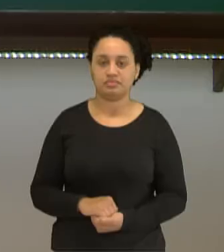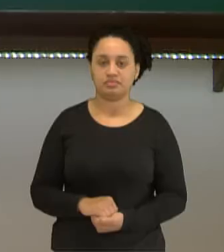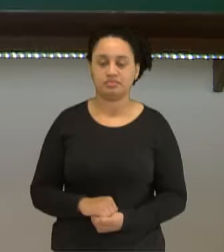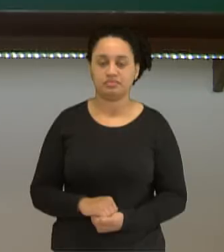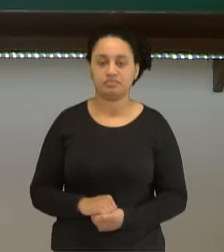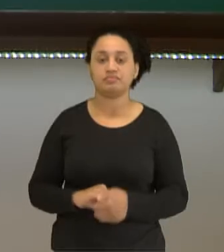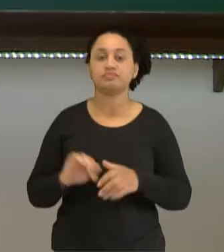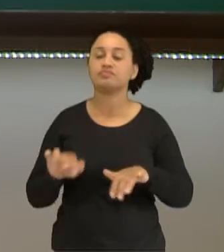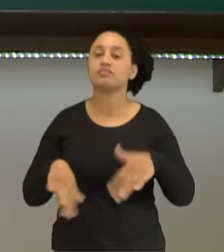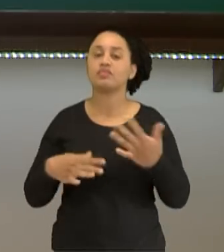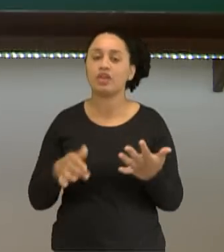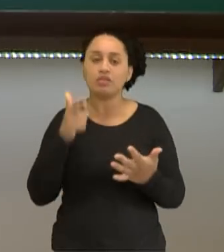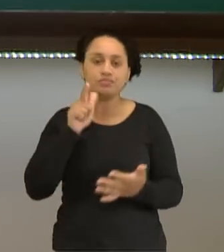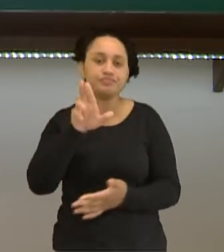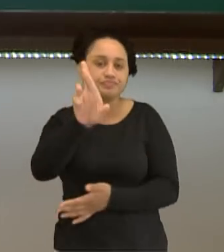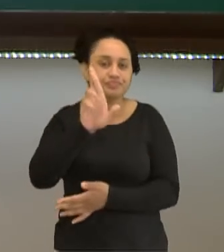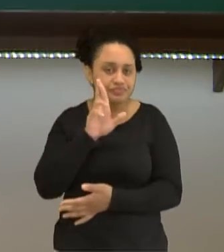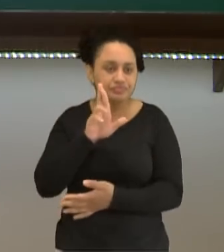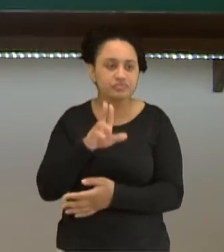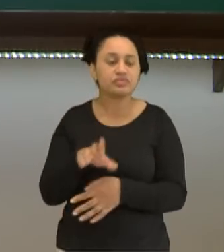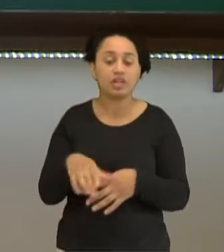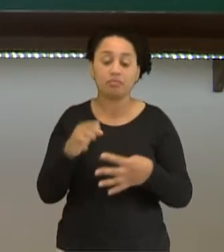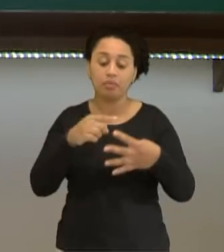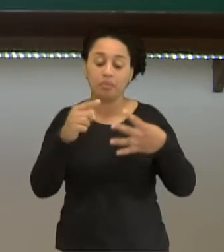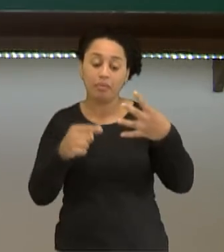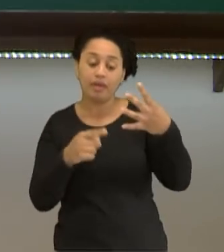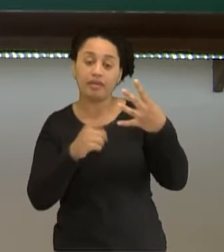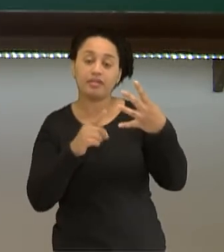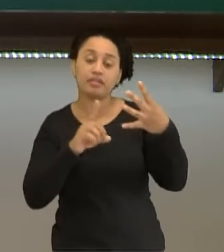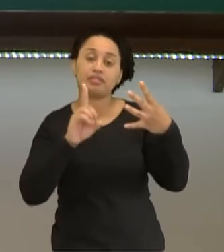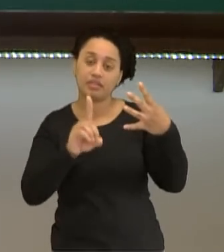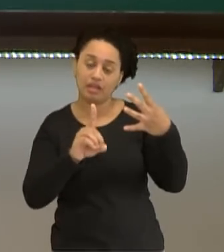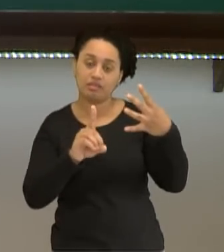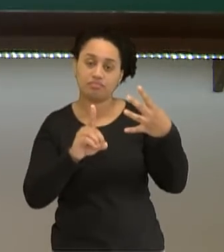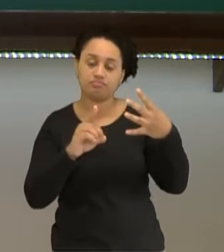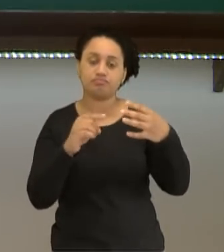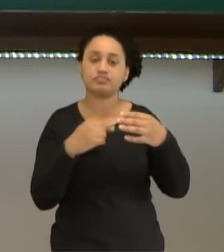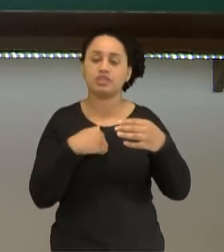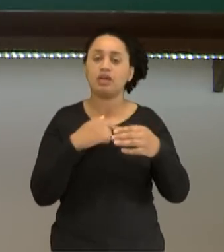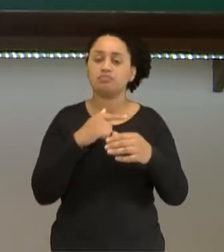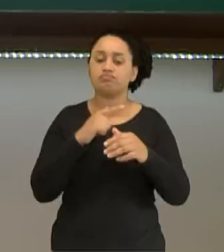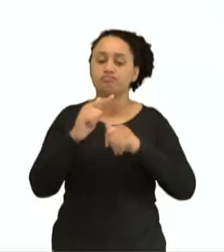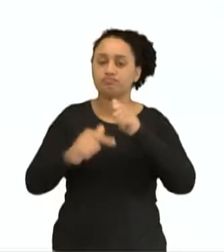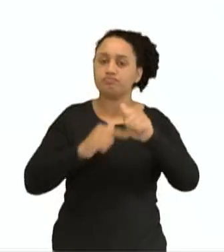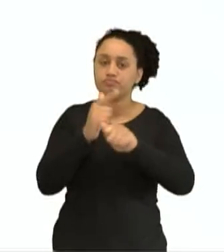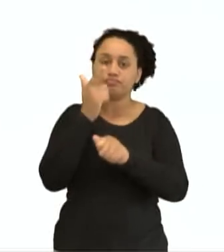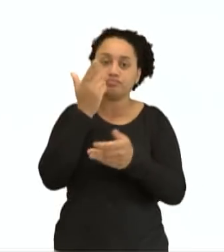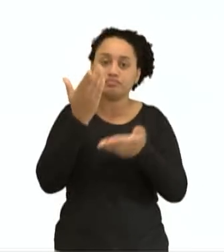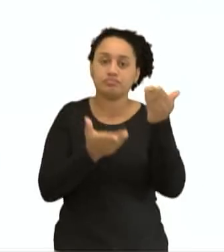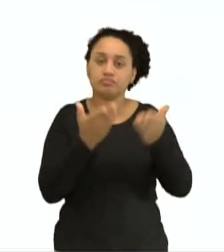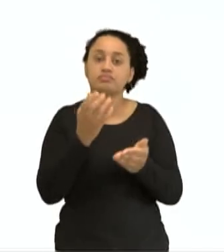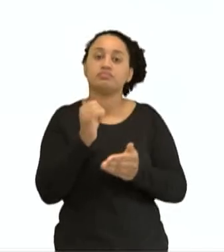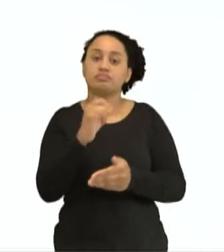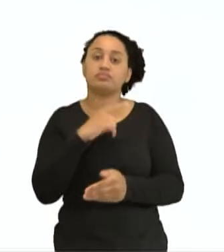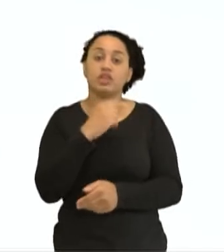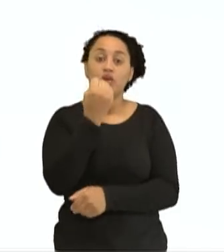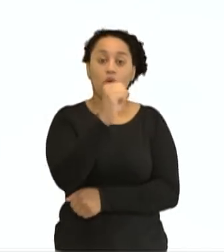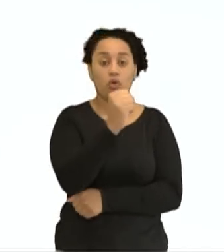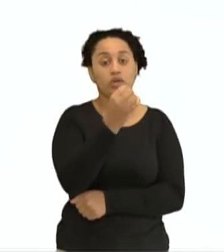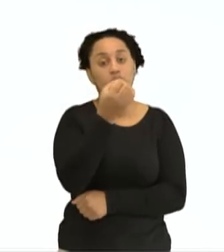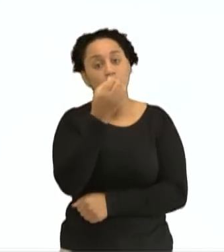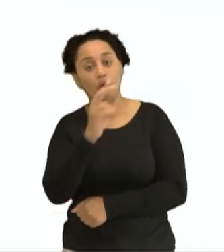Aí pessoal, responderam? Olha lá, alternativa D. Os átomos alcançam estabilidade com oito ou dois.